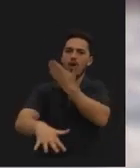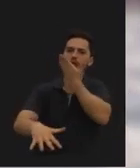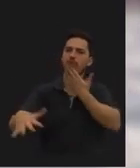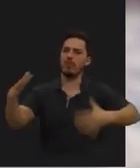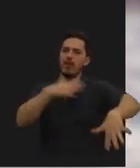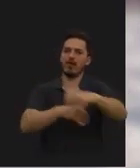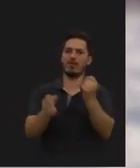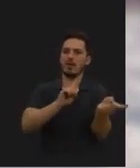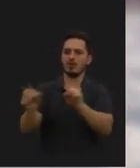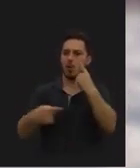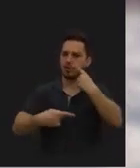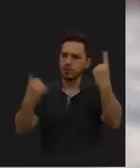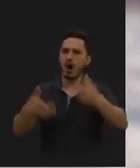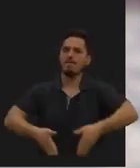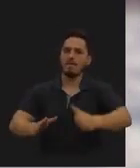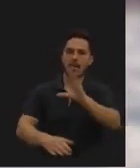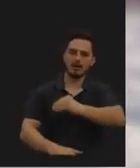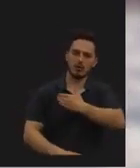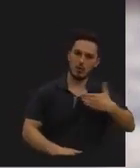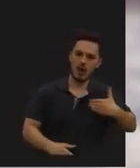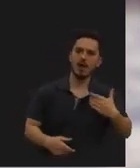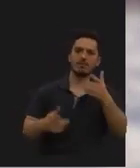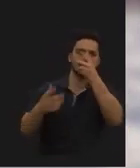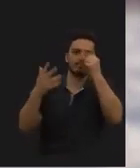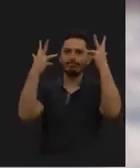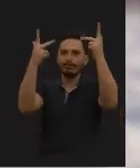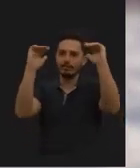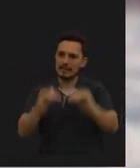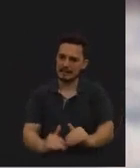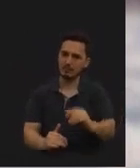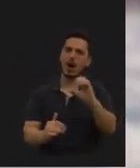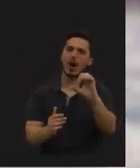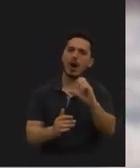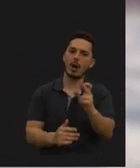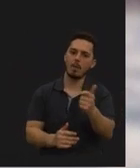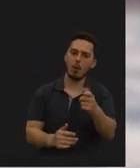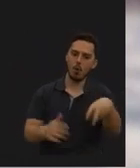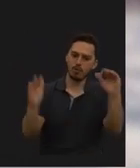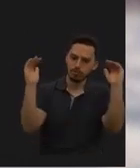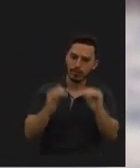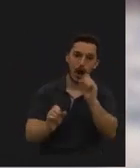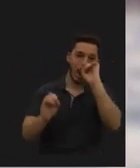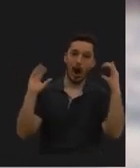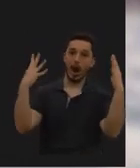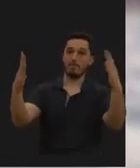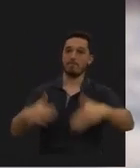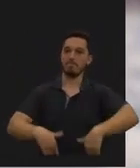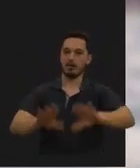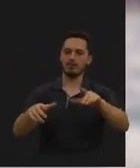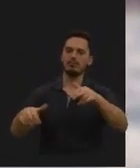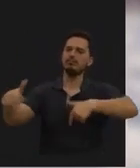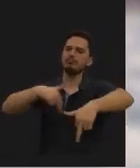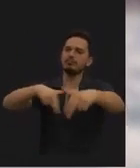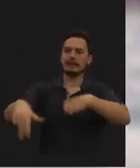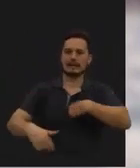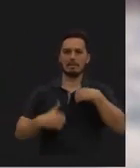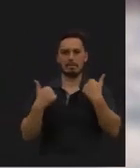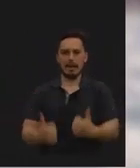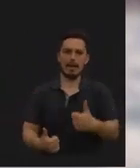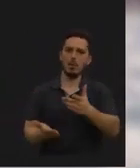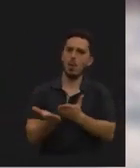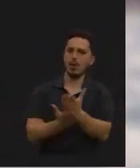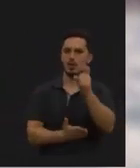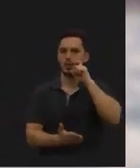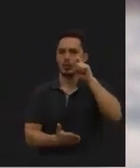ativa e transporte público, uma avenida mais saudável, despoluída e descarbonizada, e mais arborizada. Com percursos pedonais acessíveis e confortáveis,